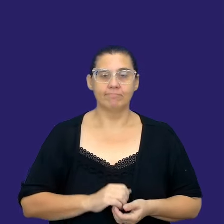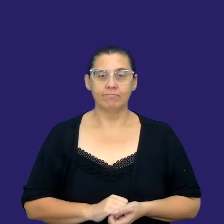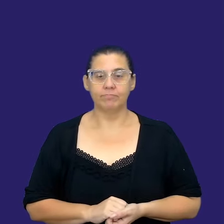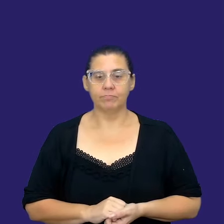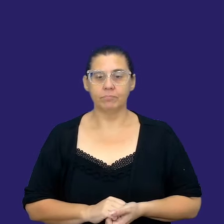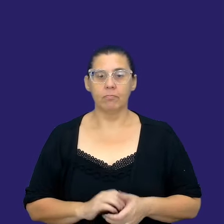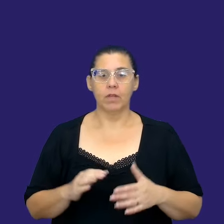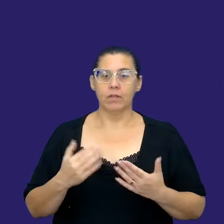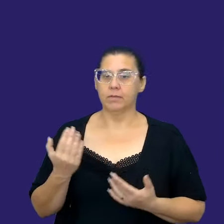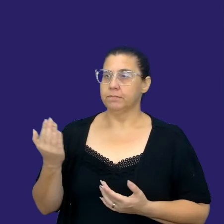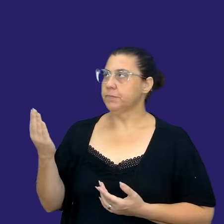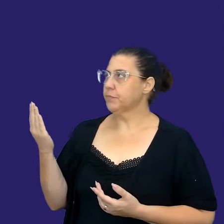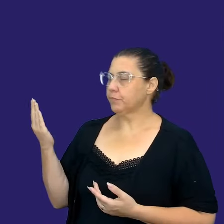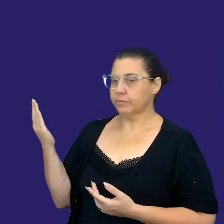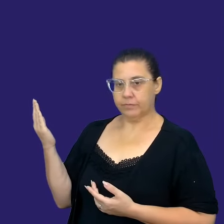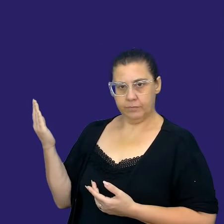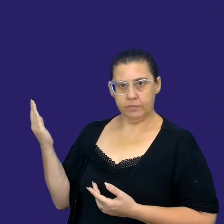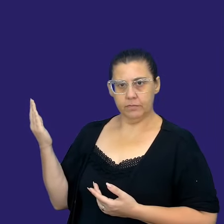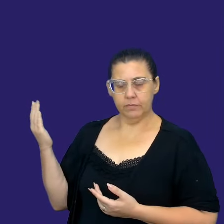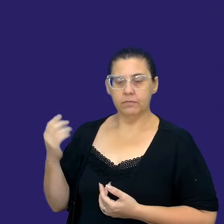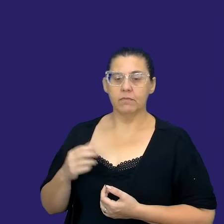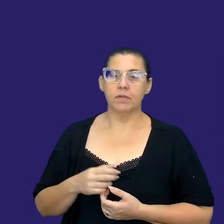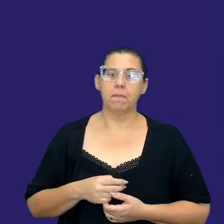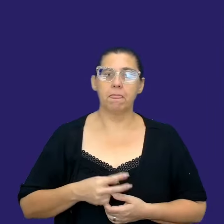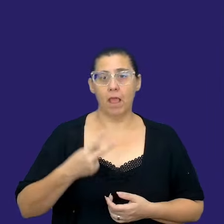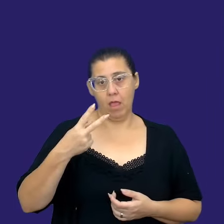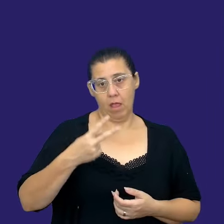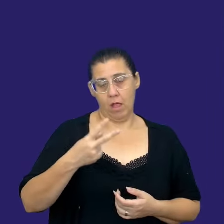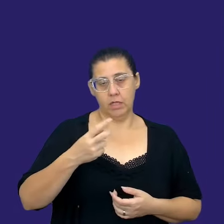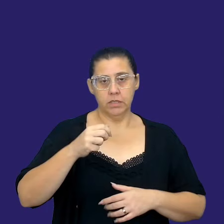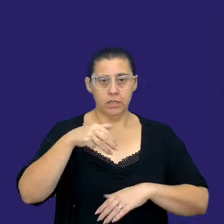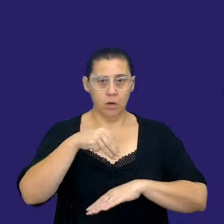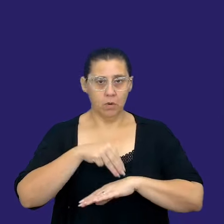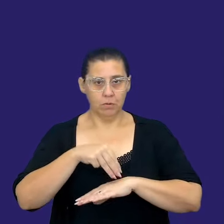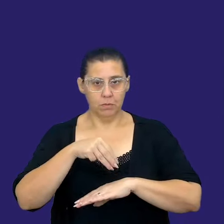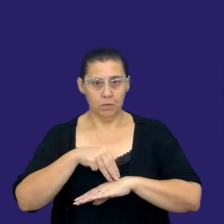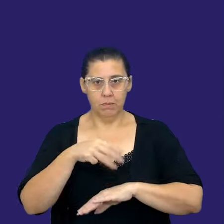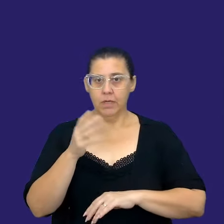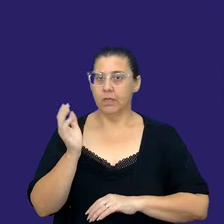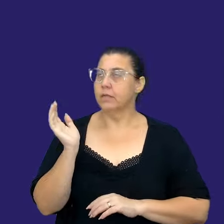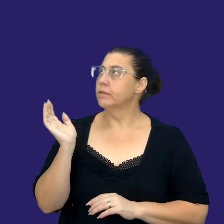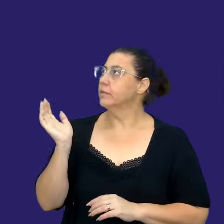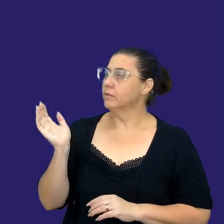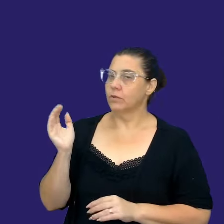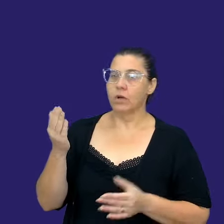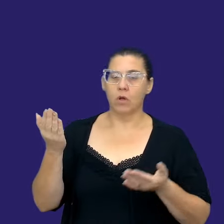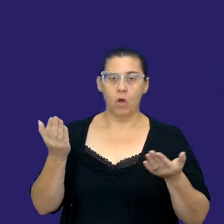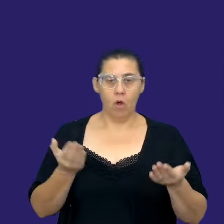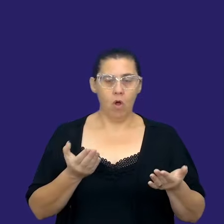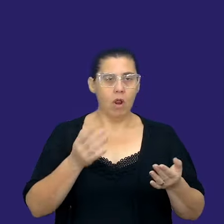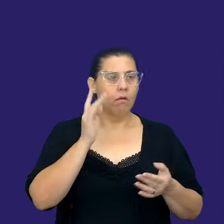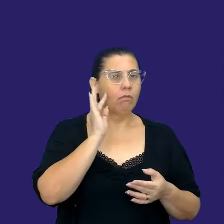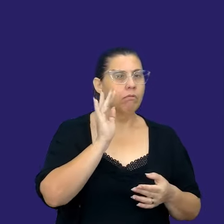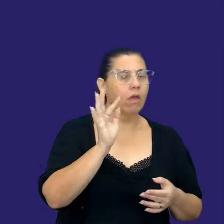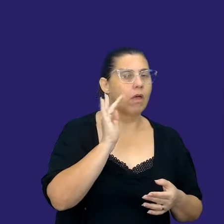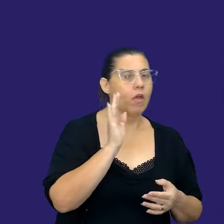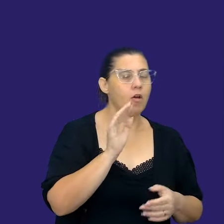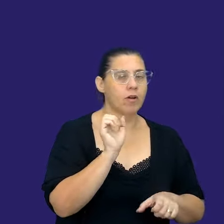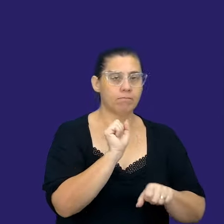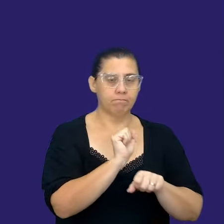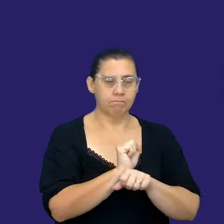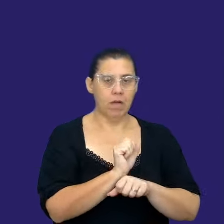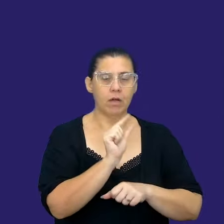Então, aqui nós já deixamos um pouco de lado, né, essa parte mais teórica da parte, eu só acho que é importante